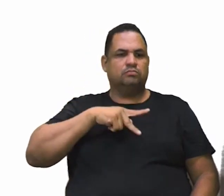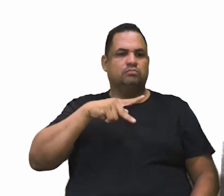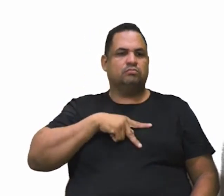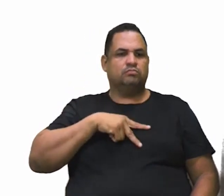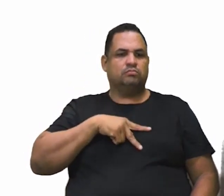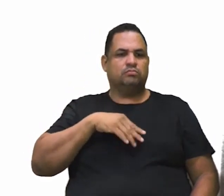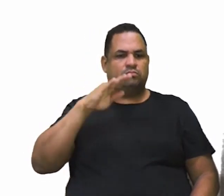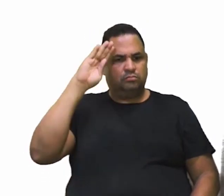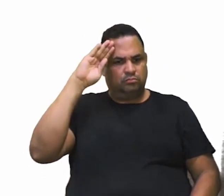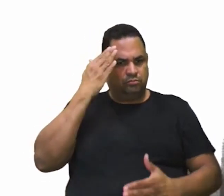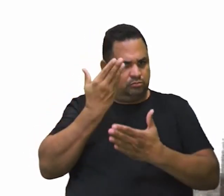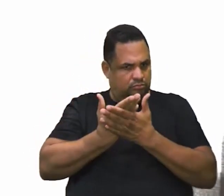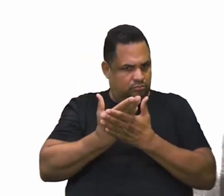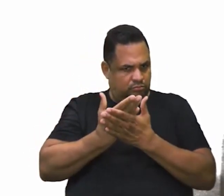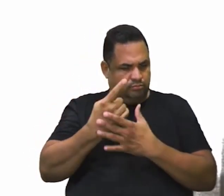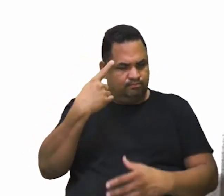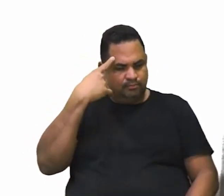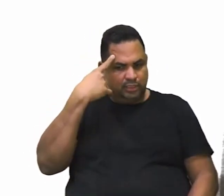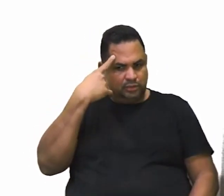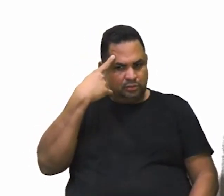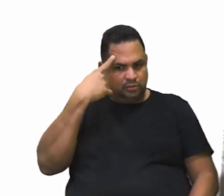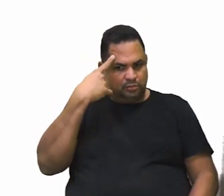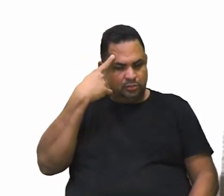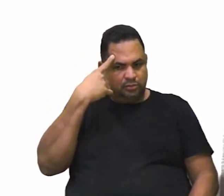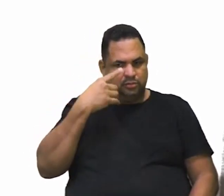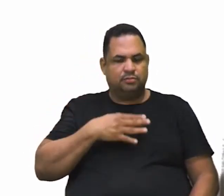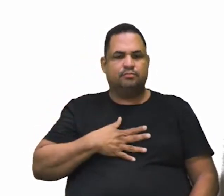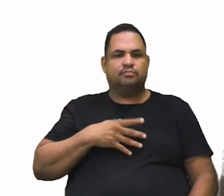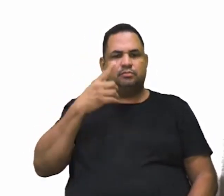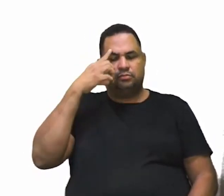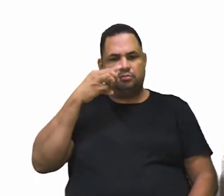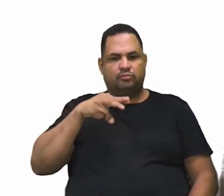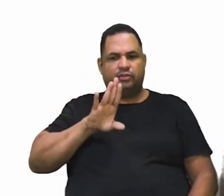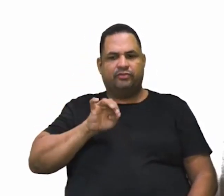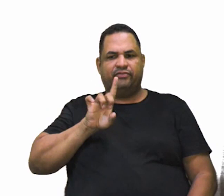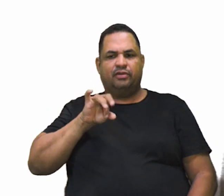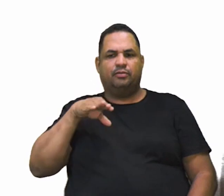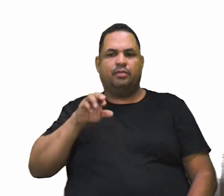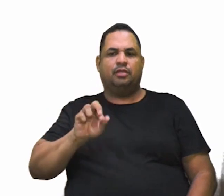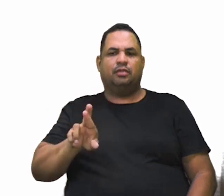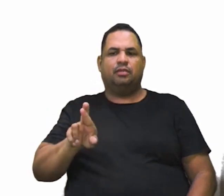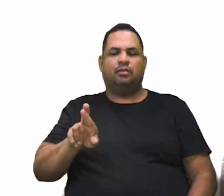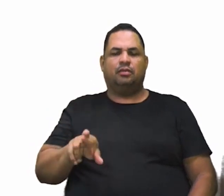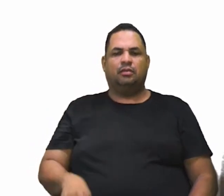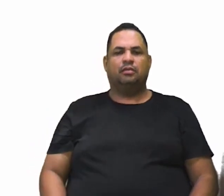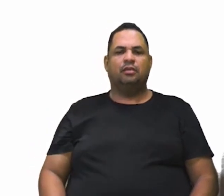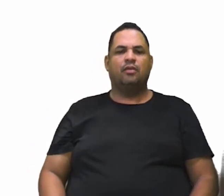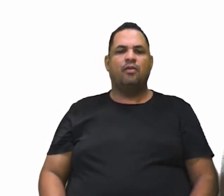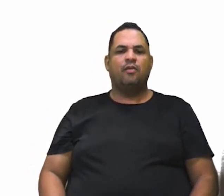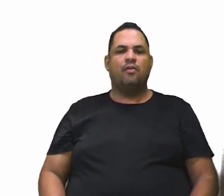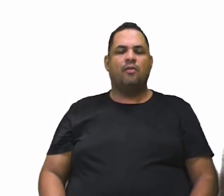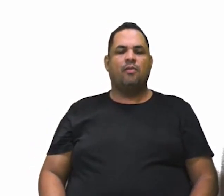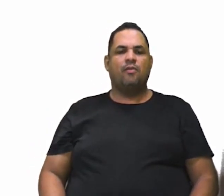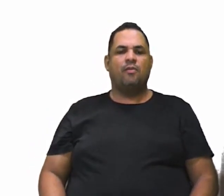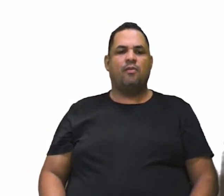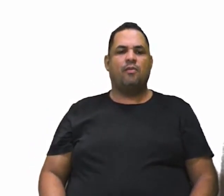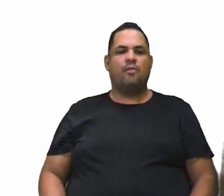convicção. Isso aqui é o pensamento de Weber, tá? Não tem na aula, mas... Pra vocês irem além.